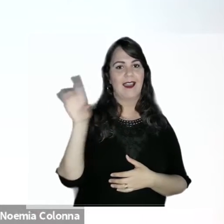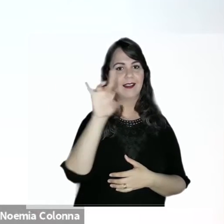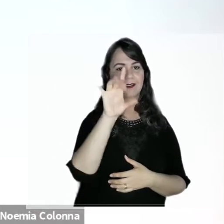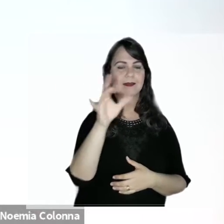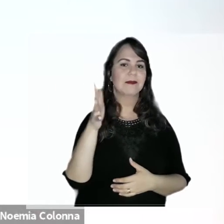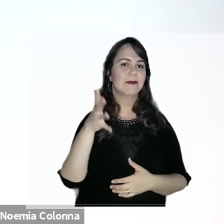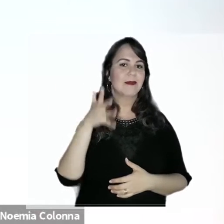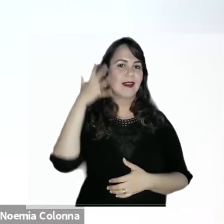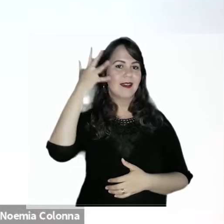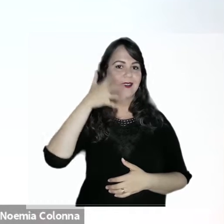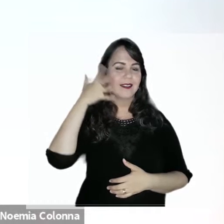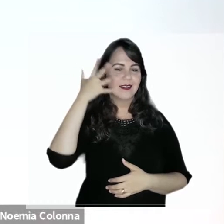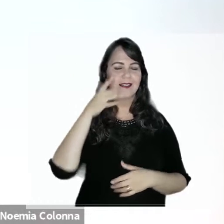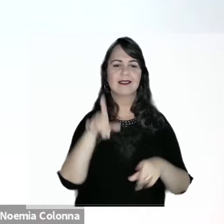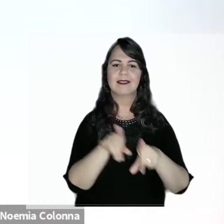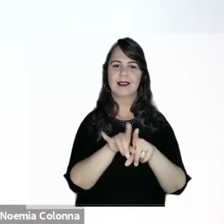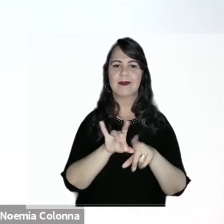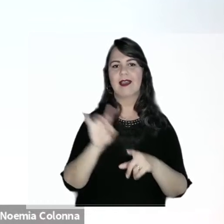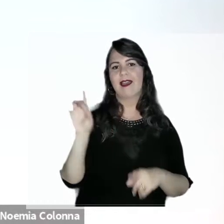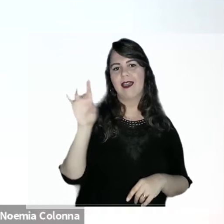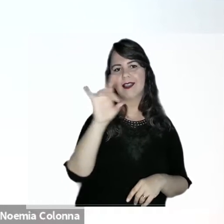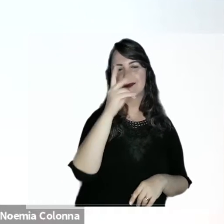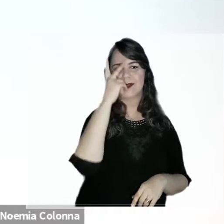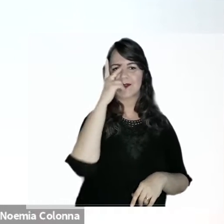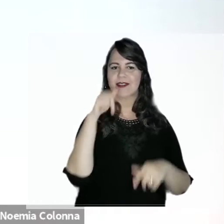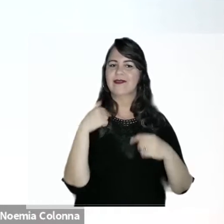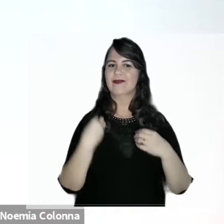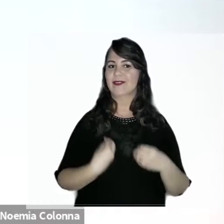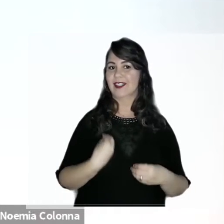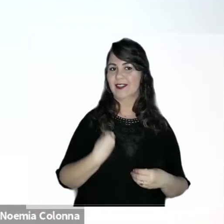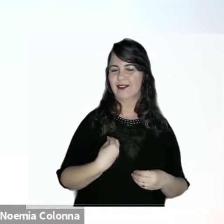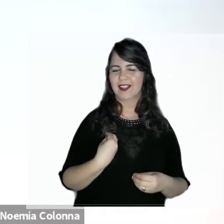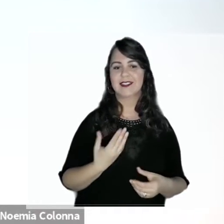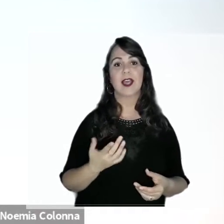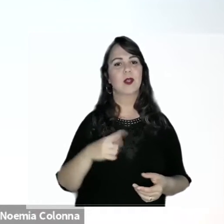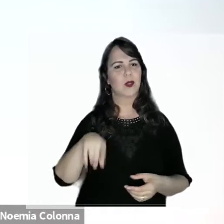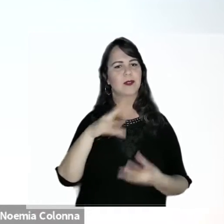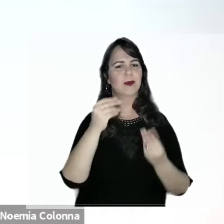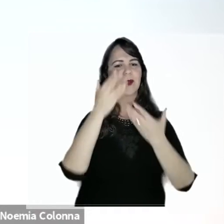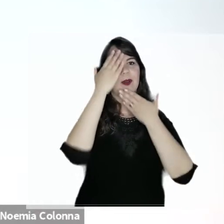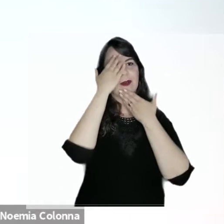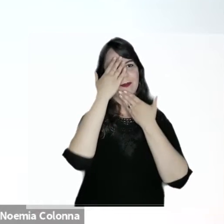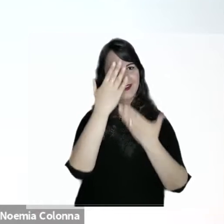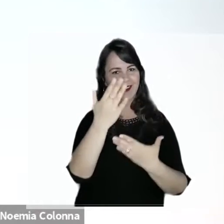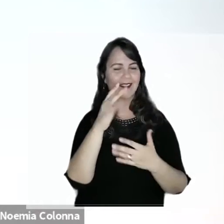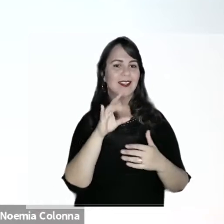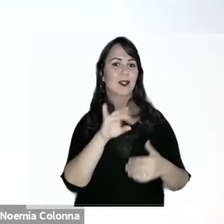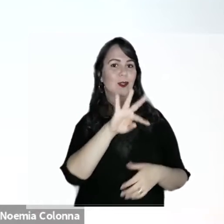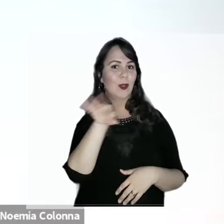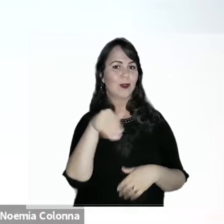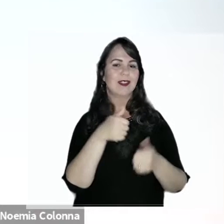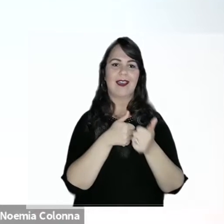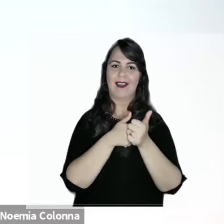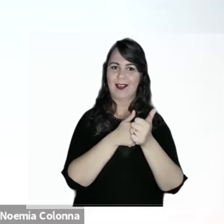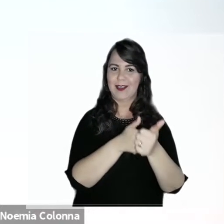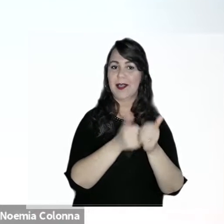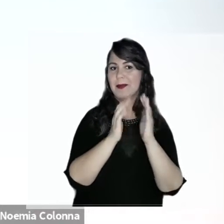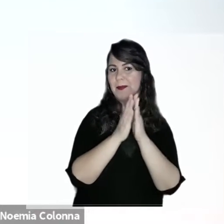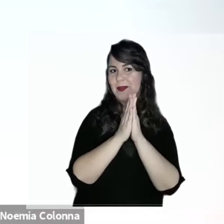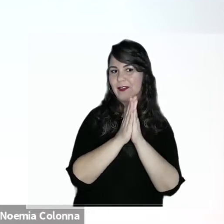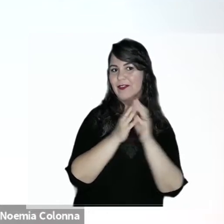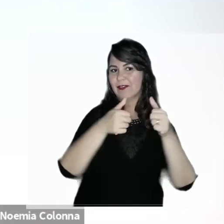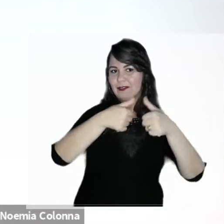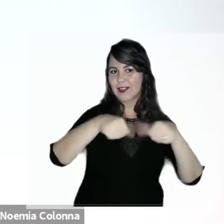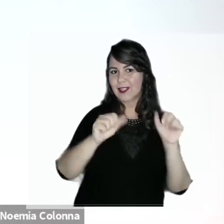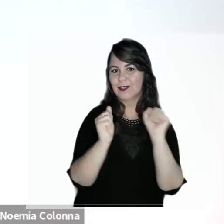palestrantes e aos participantes deste webinar. Agradecemos a todas e a todos que nos acompanham e peço que